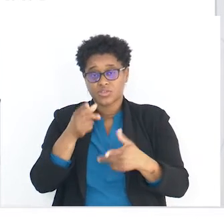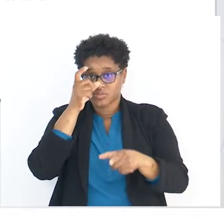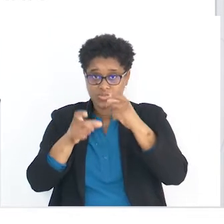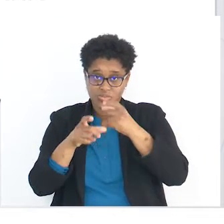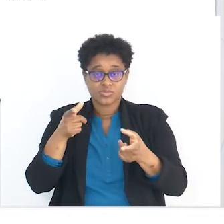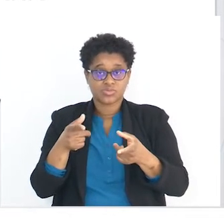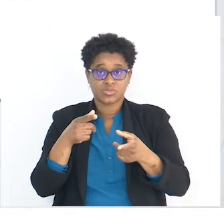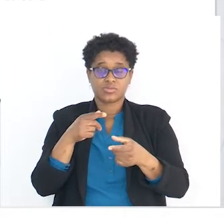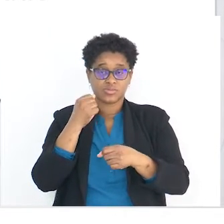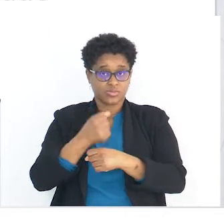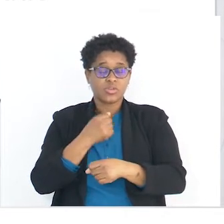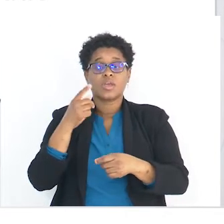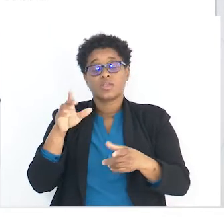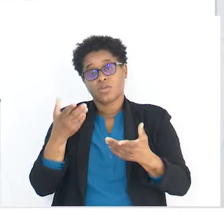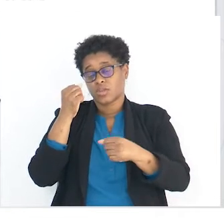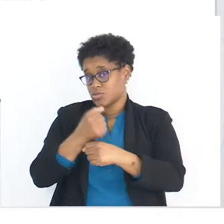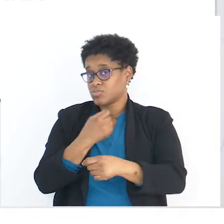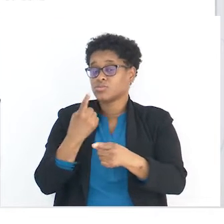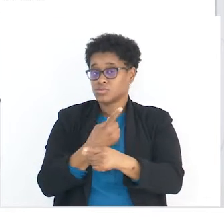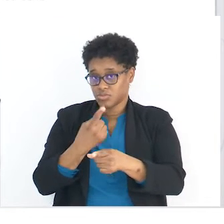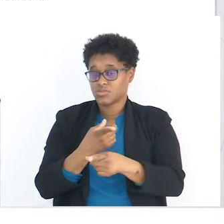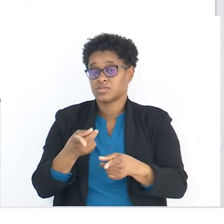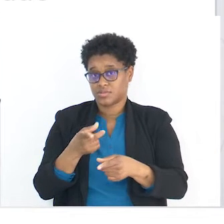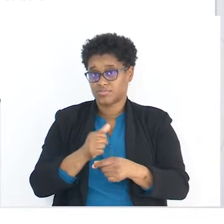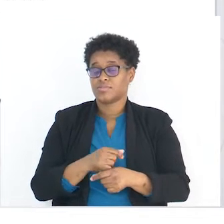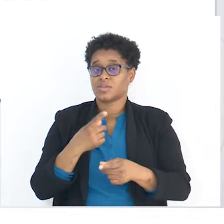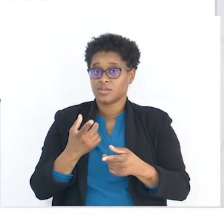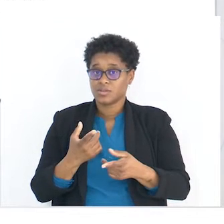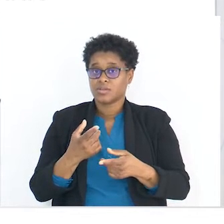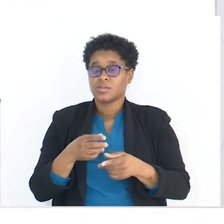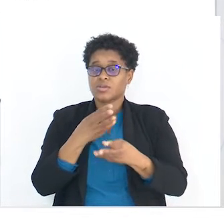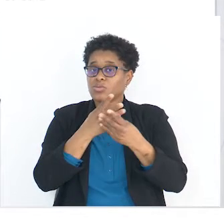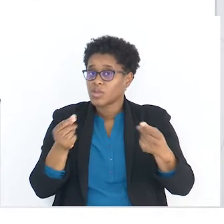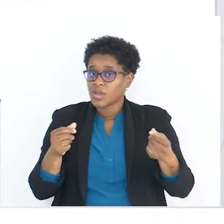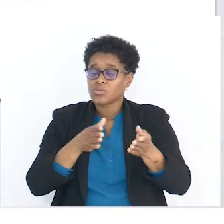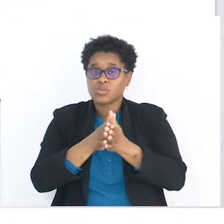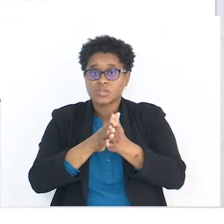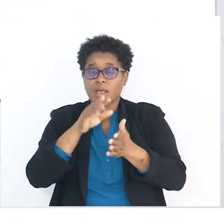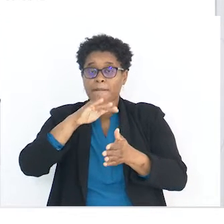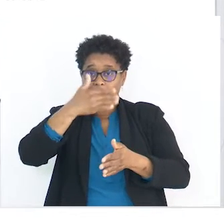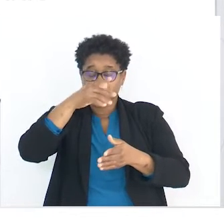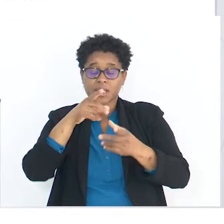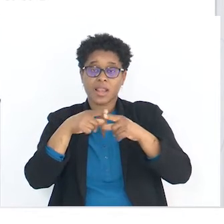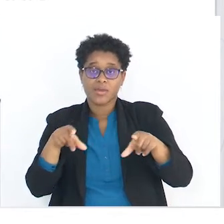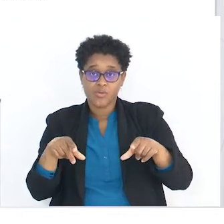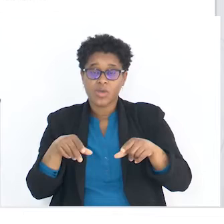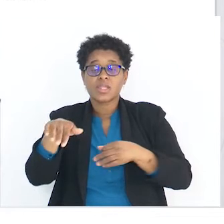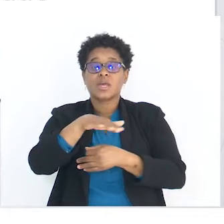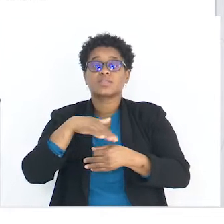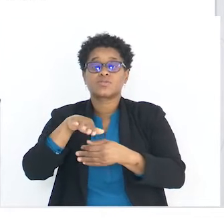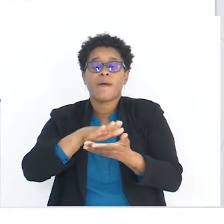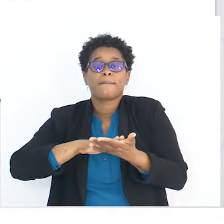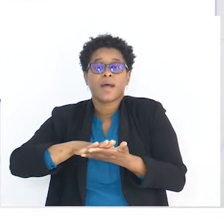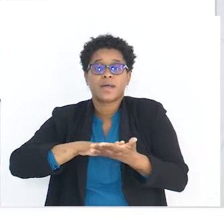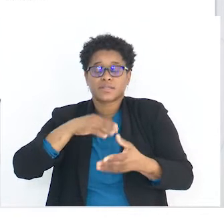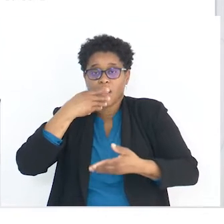tantos produtos resultantes do uso primário da língua na